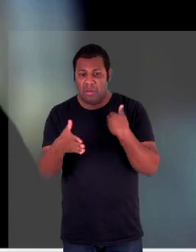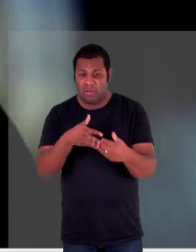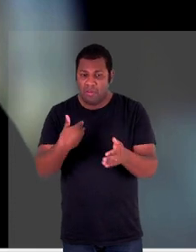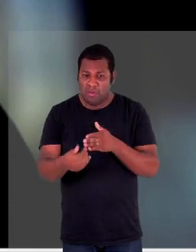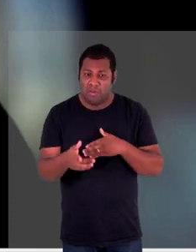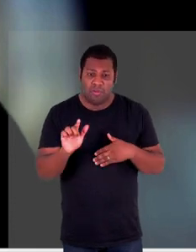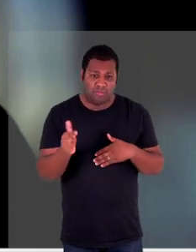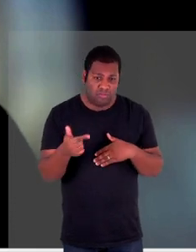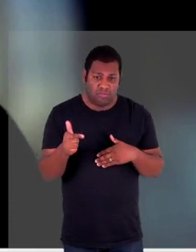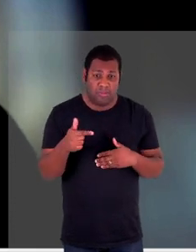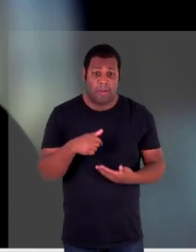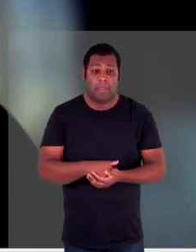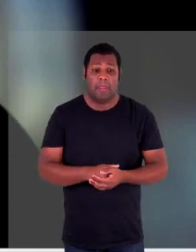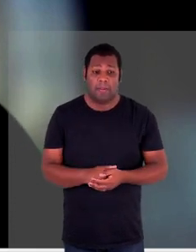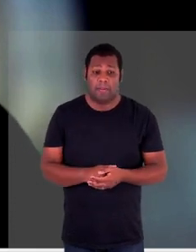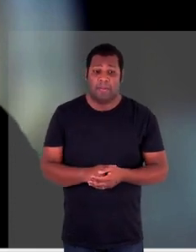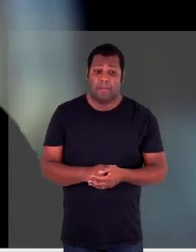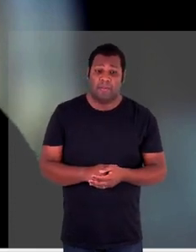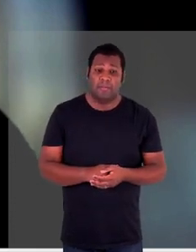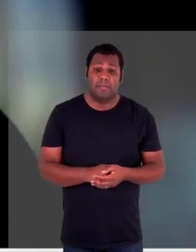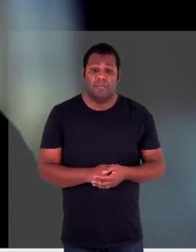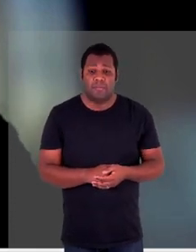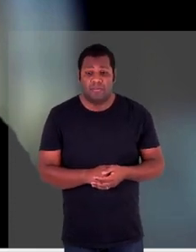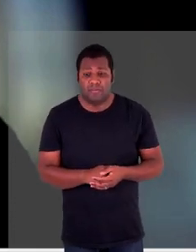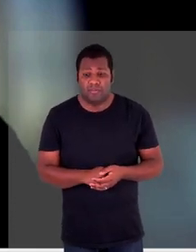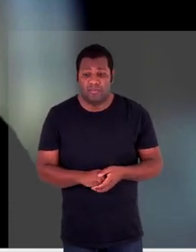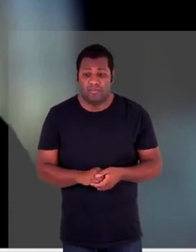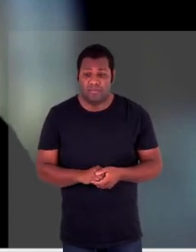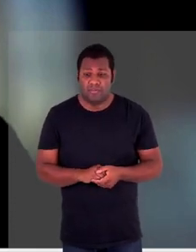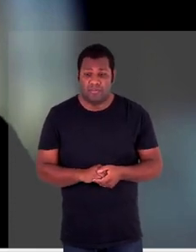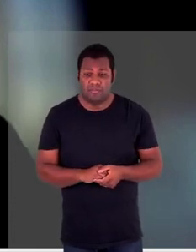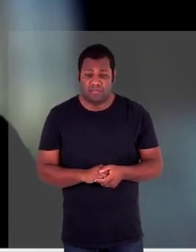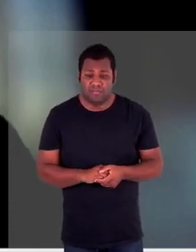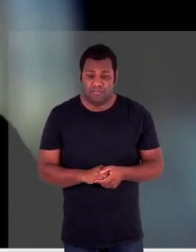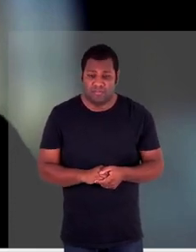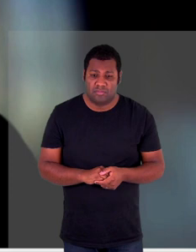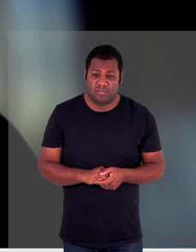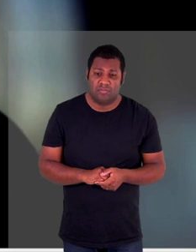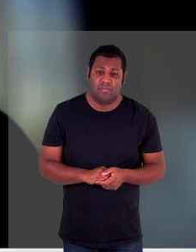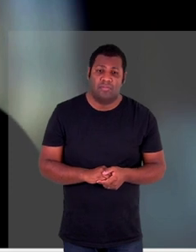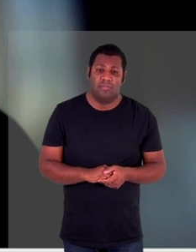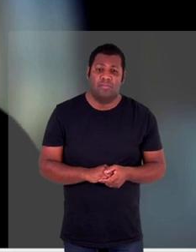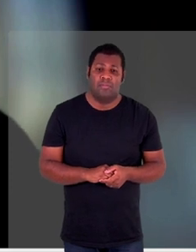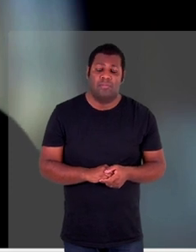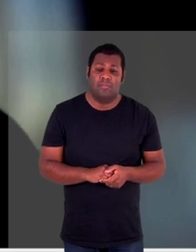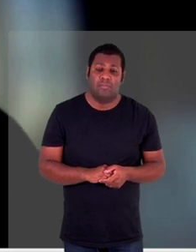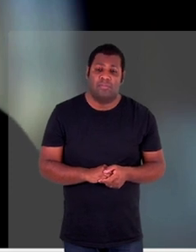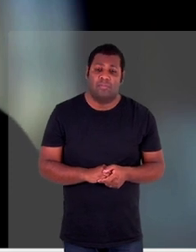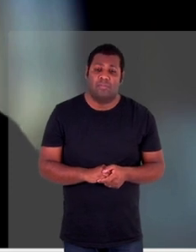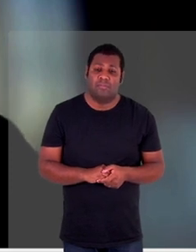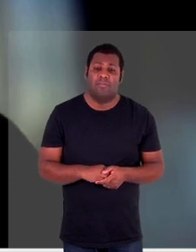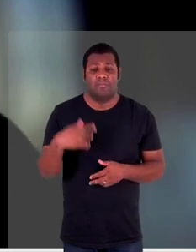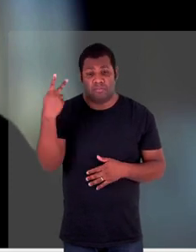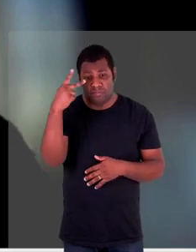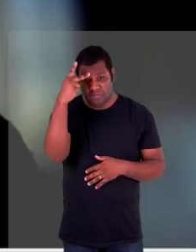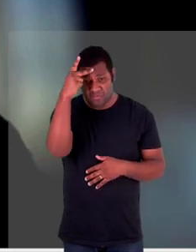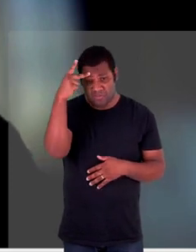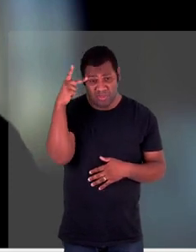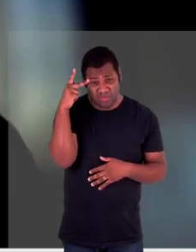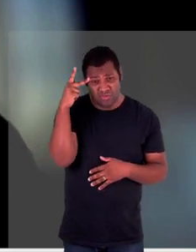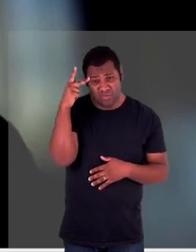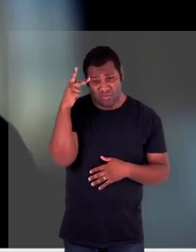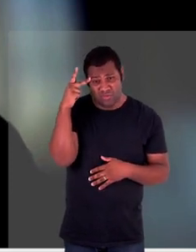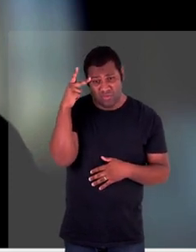desumanização ela é necessária num ponto de vista militar para que as pessoas consigam sobreviver